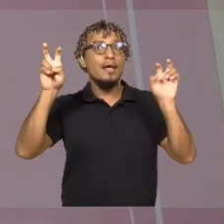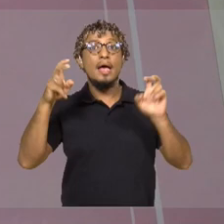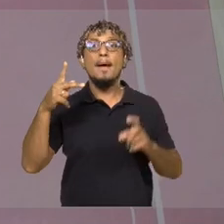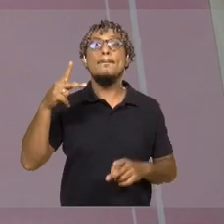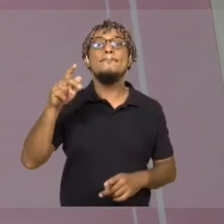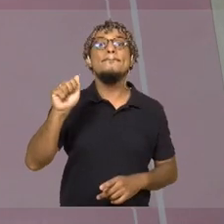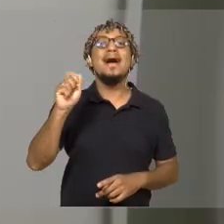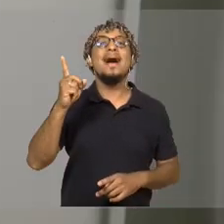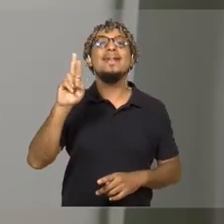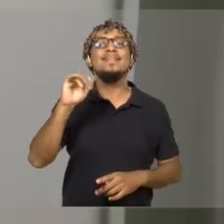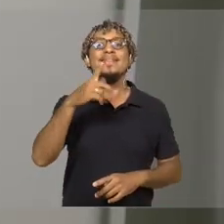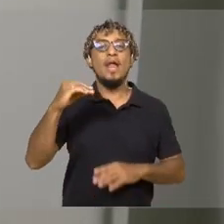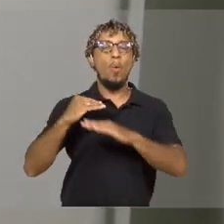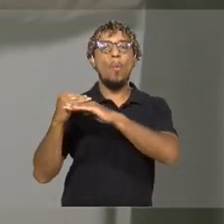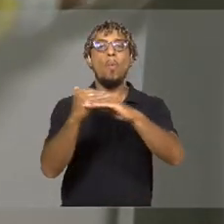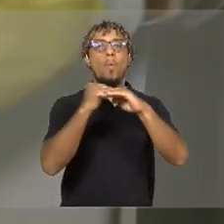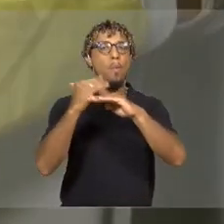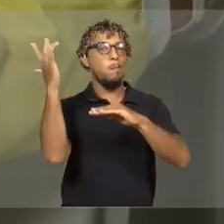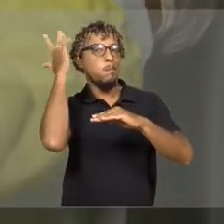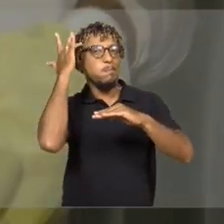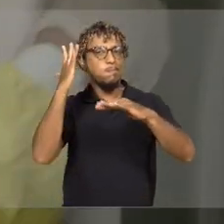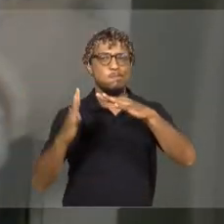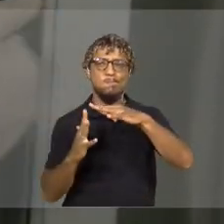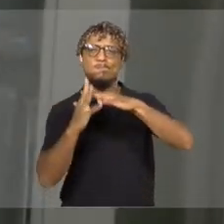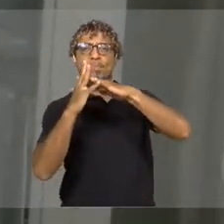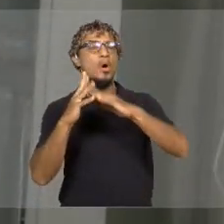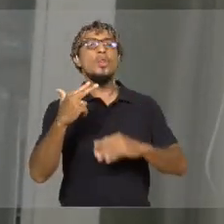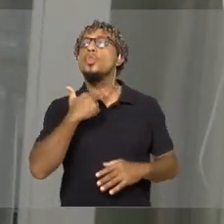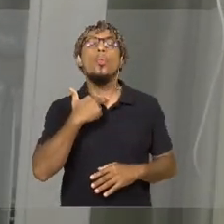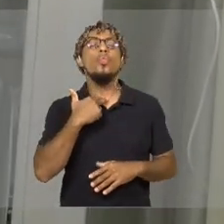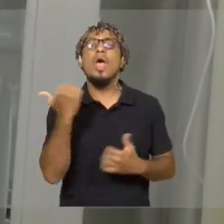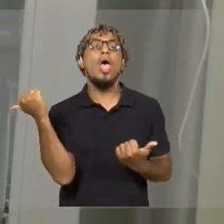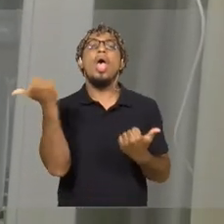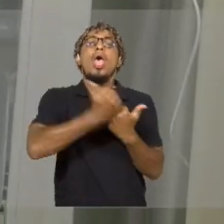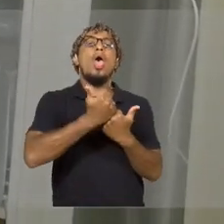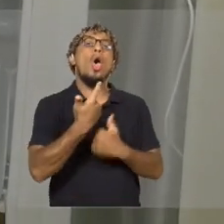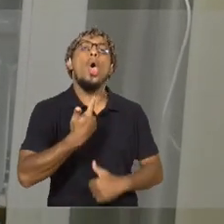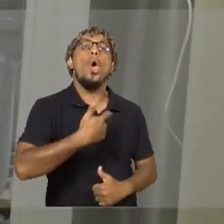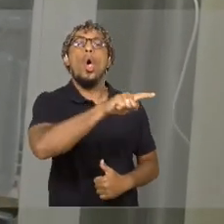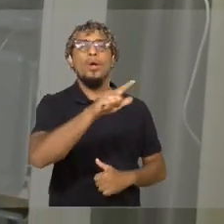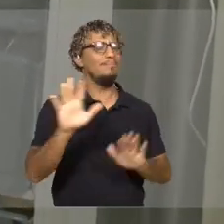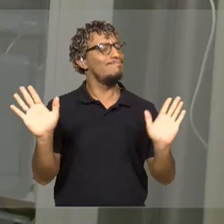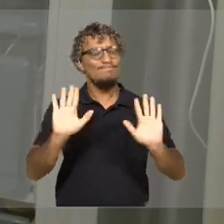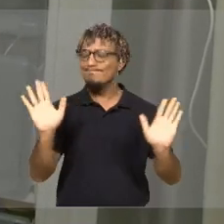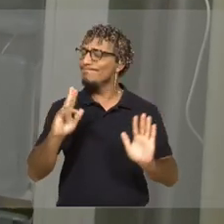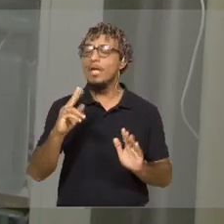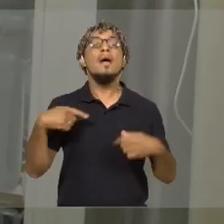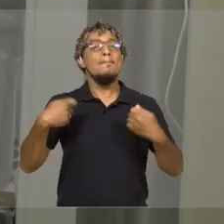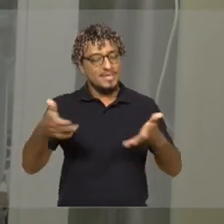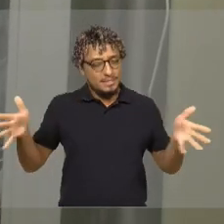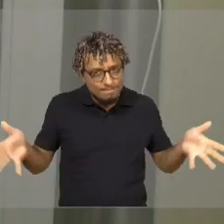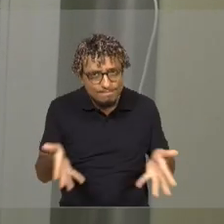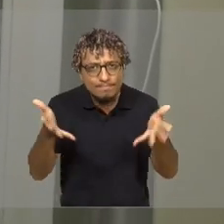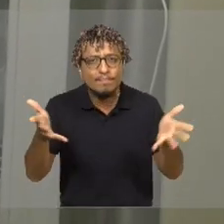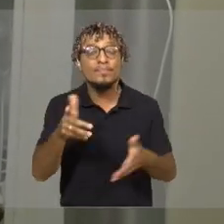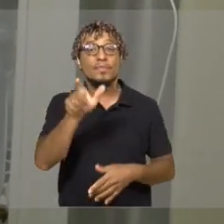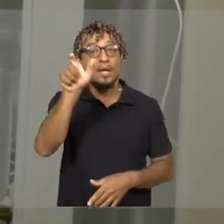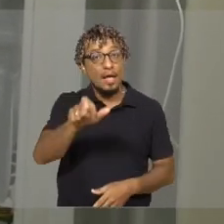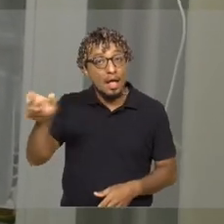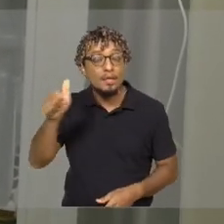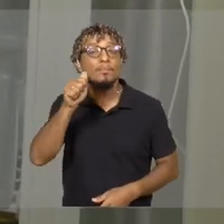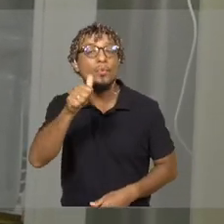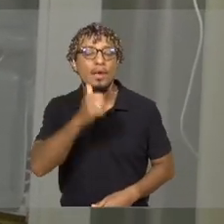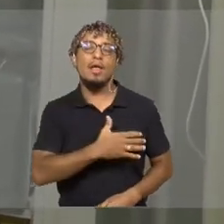ou seja, ele é insubstituível e a gente incentiva durante todo o mês de agosto o aleitamento das mulheres, que pela OMS